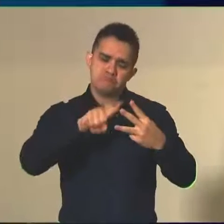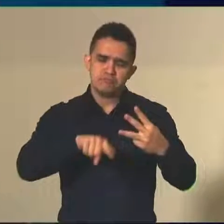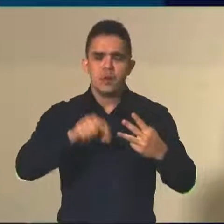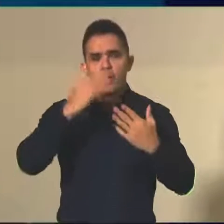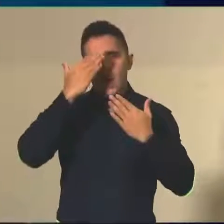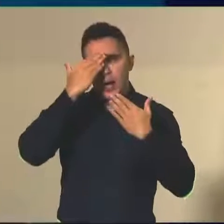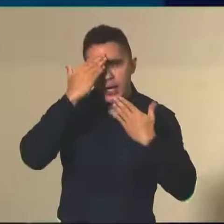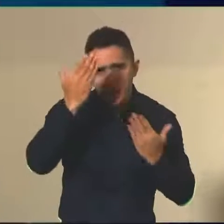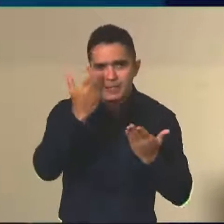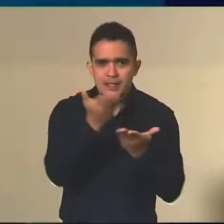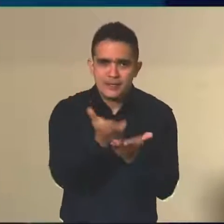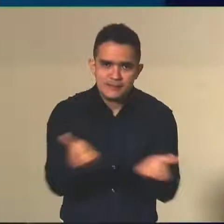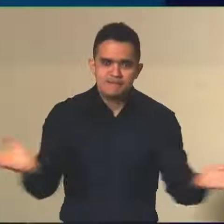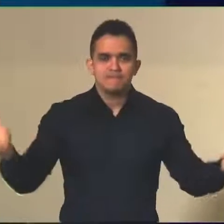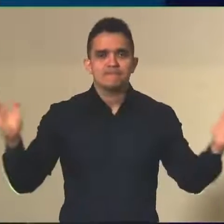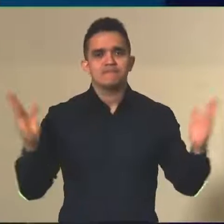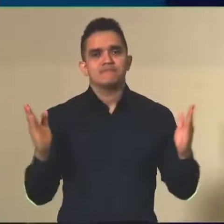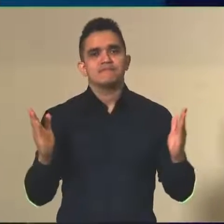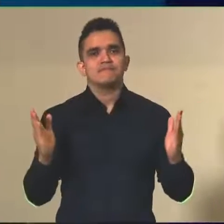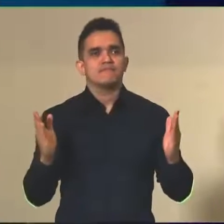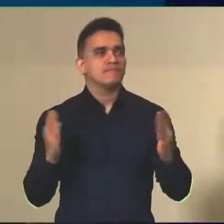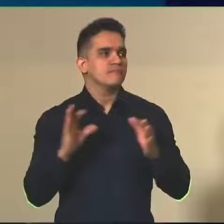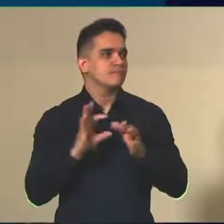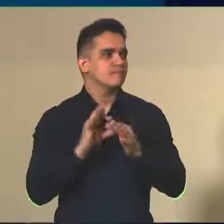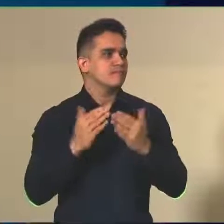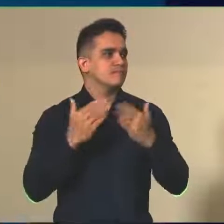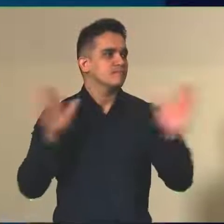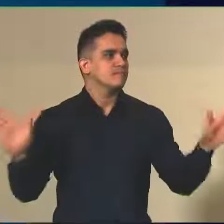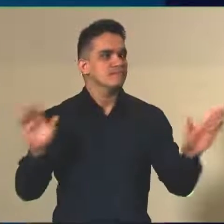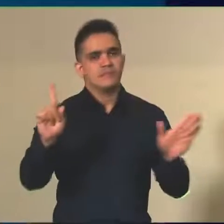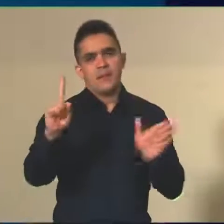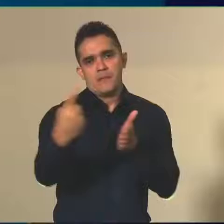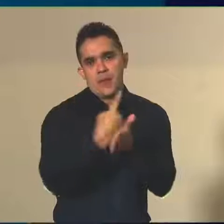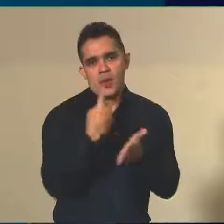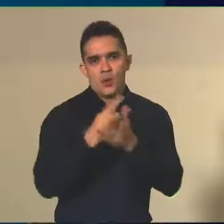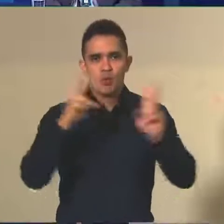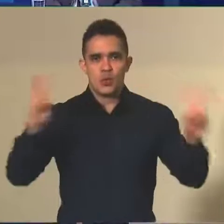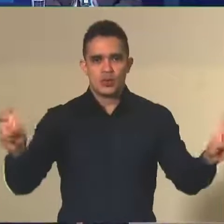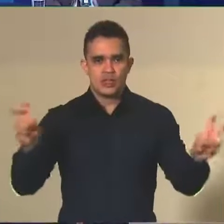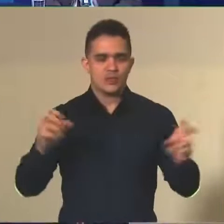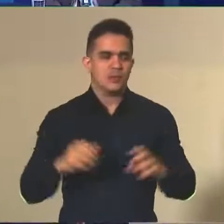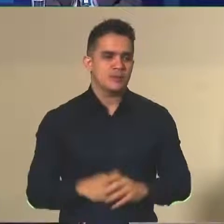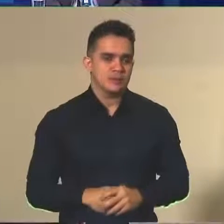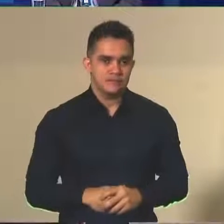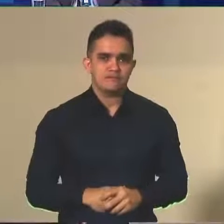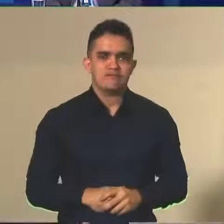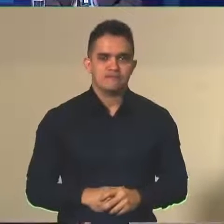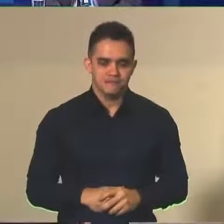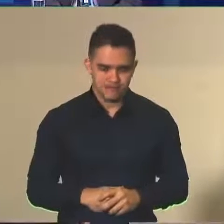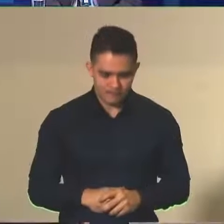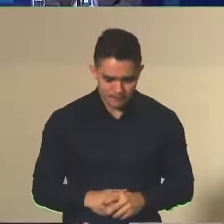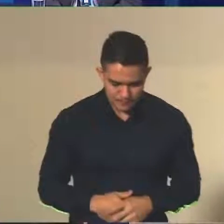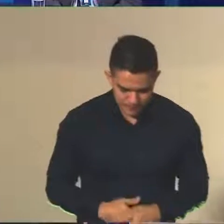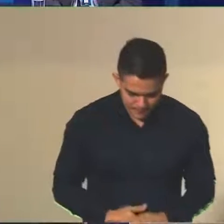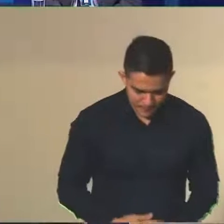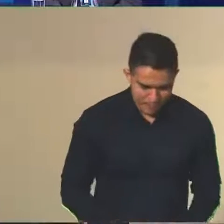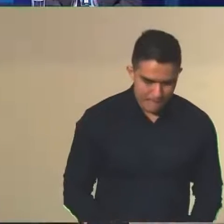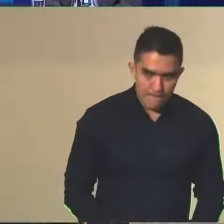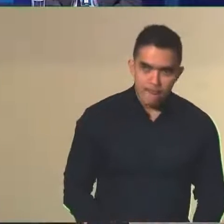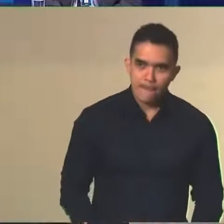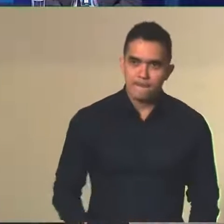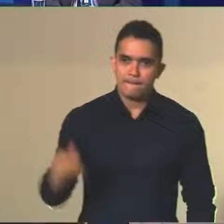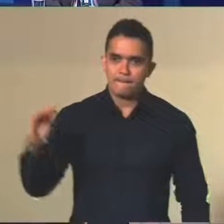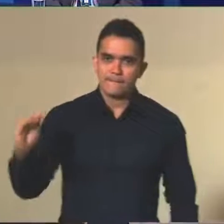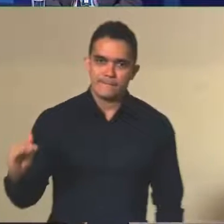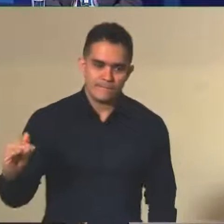abre agora para perguntas sobre o exame. Bom dia, nós vamos abrir agora para as perguntas, como o ministro falou, uma